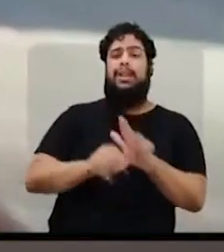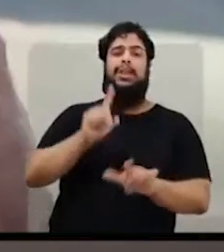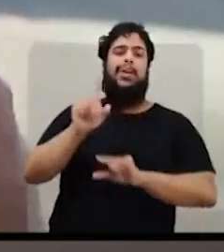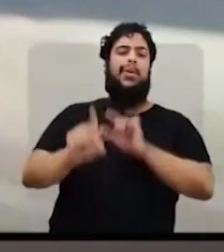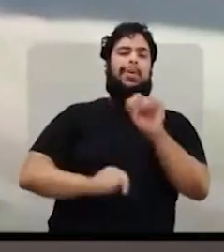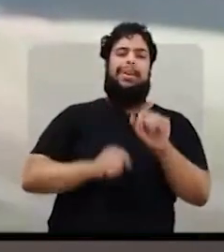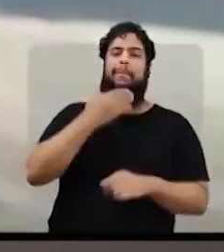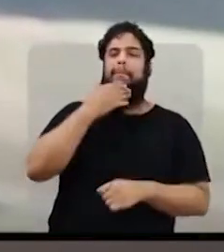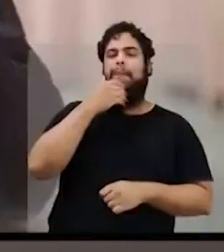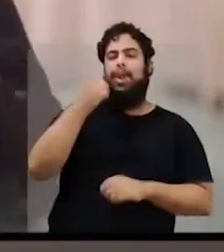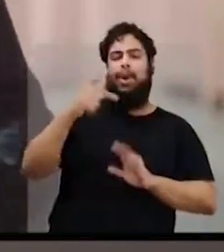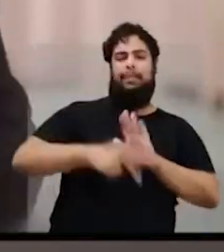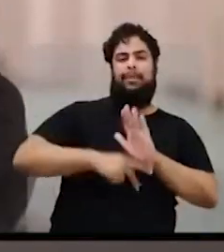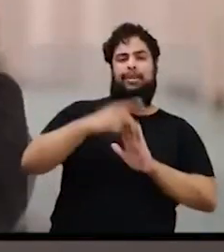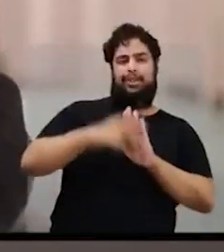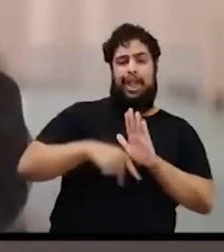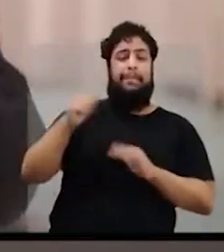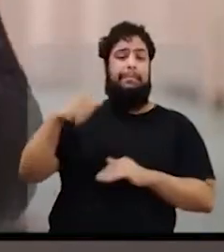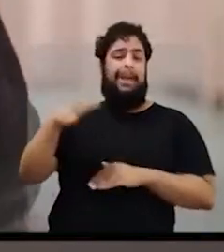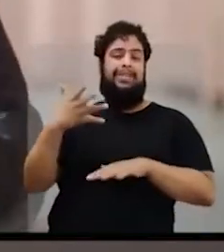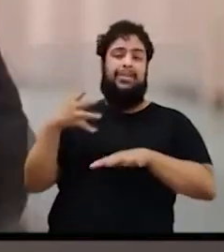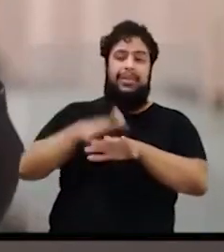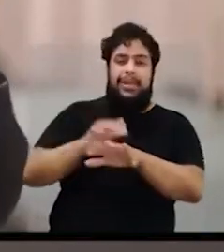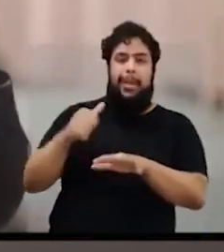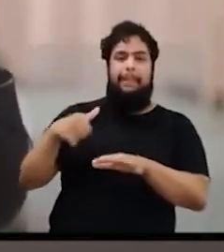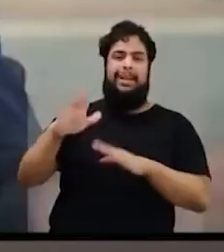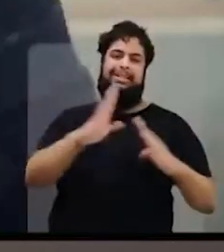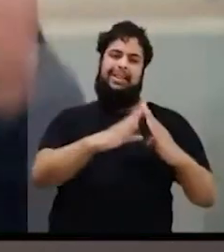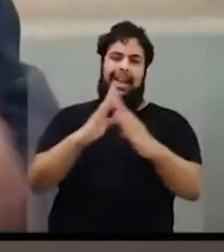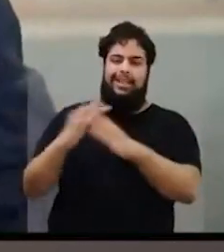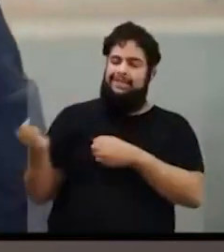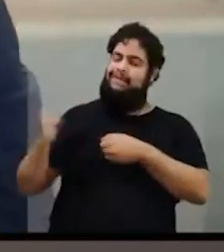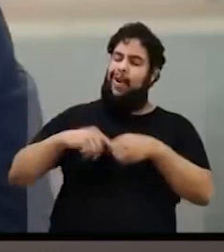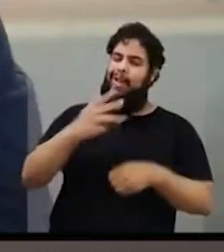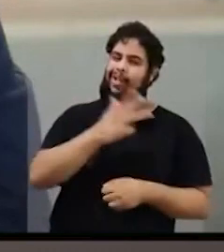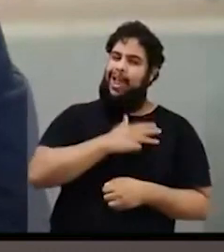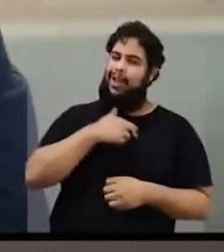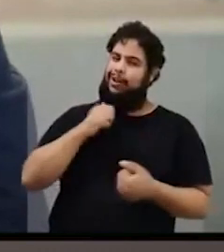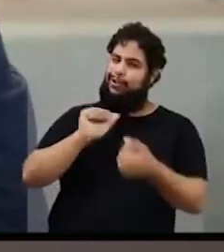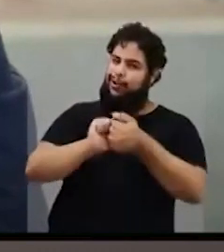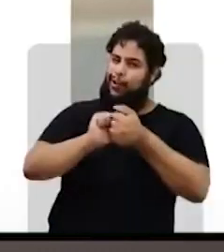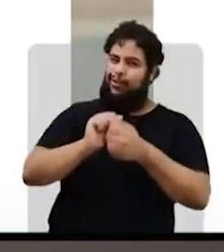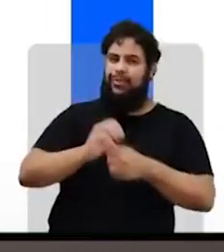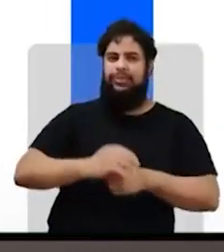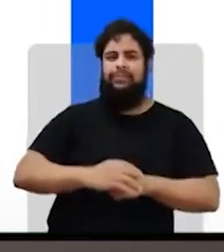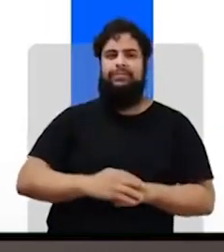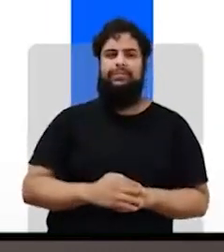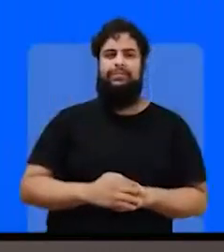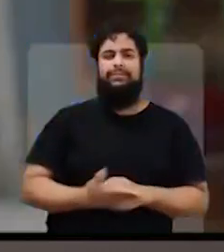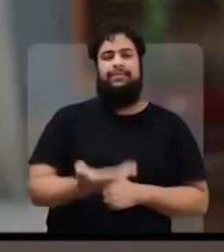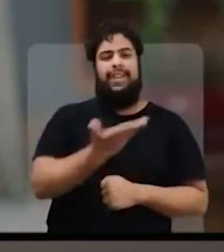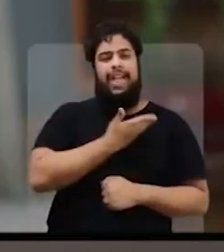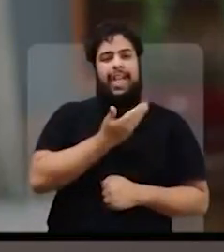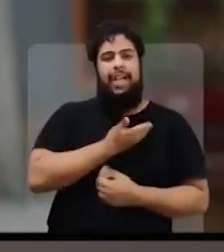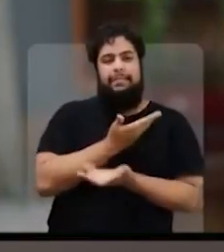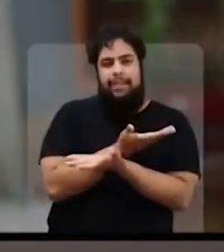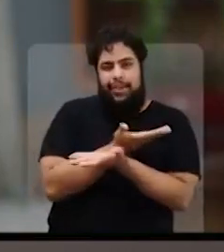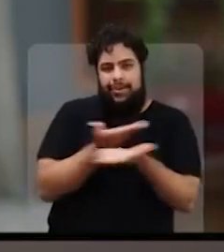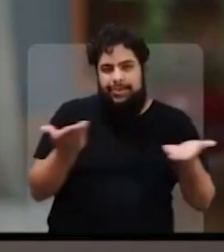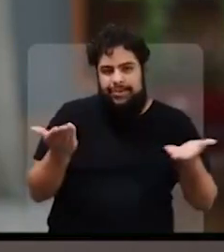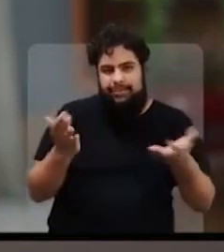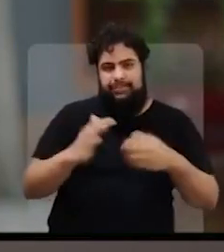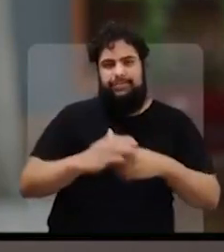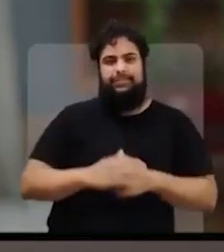melhor projeto. Mais inclusão, mais moradia. Malta Lula, tô com você. Meus amigos